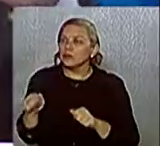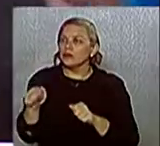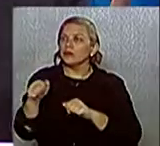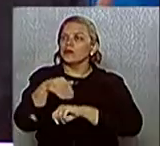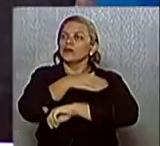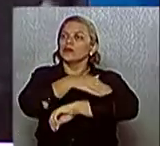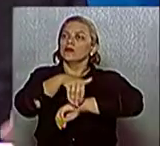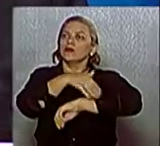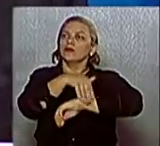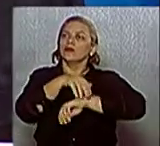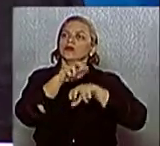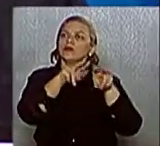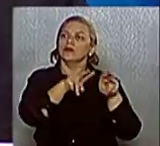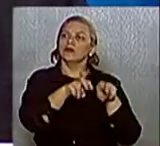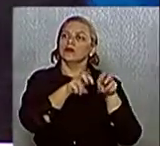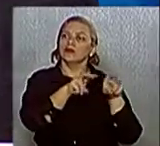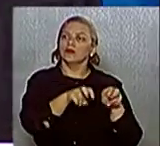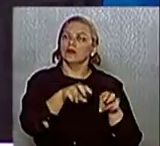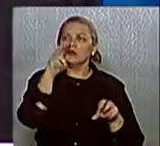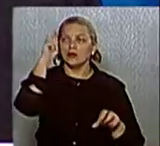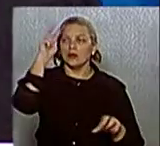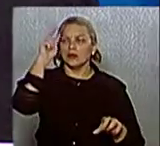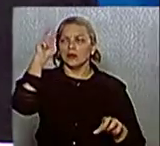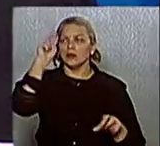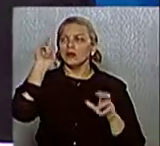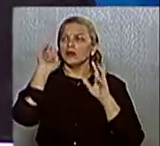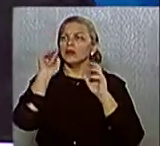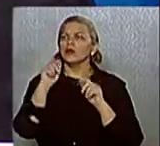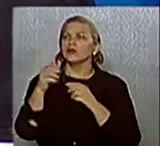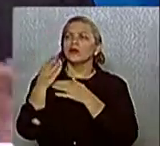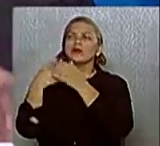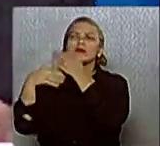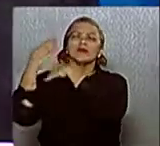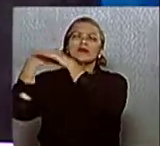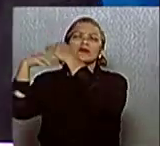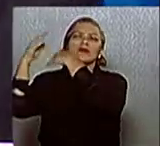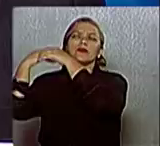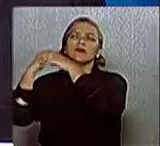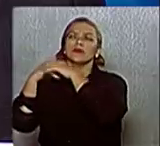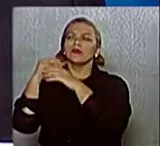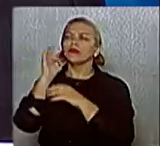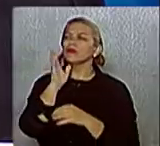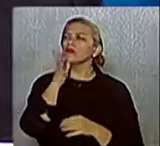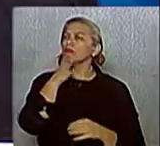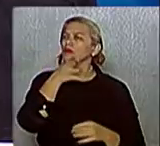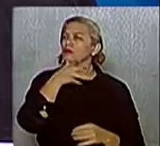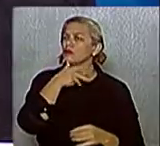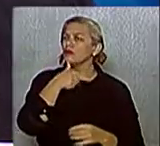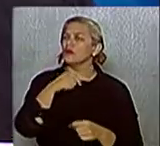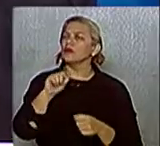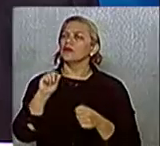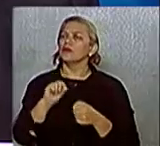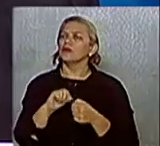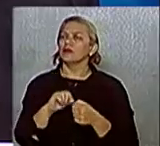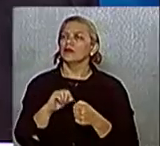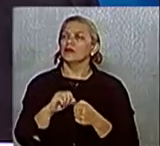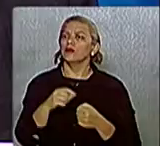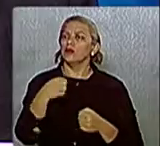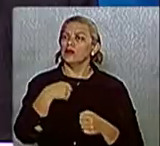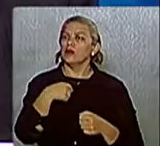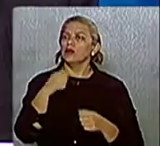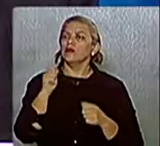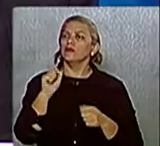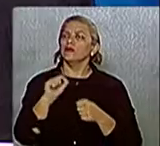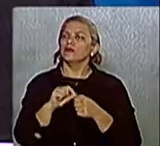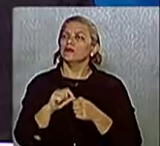história inteira levou para fazer, nós fizemos no nosso governo. E é importante dizer, Francisco, apenas uma pequena correção. O